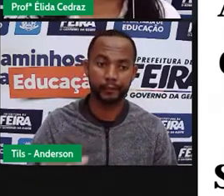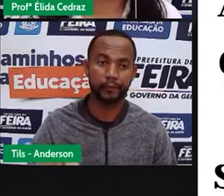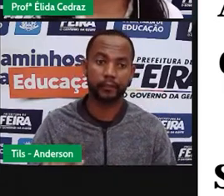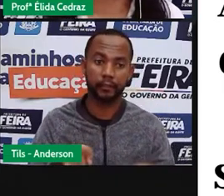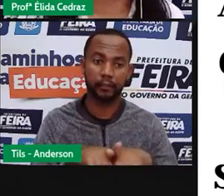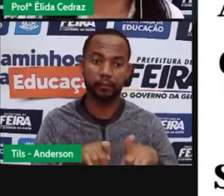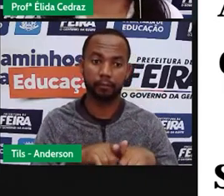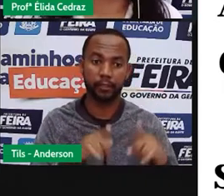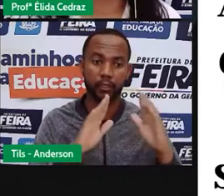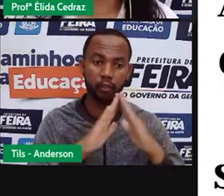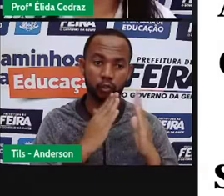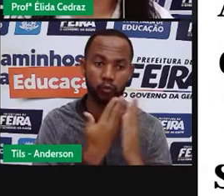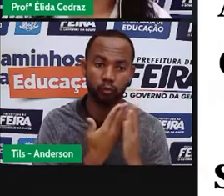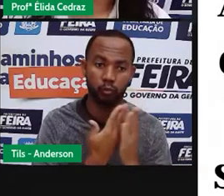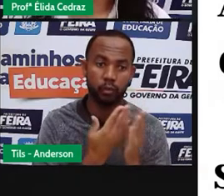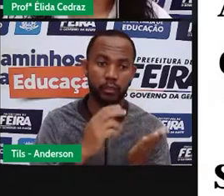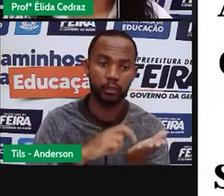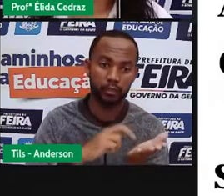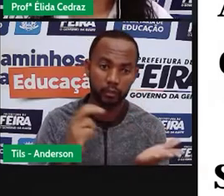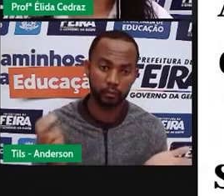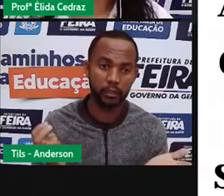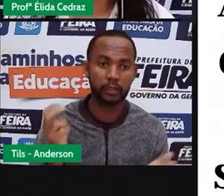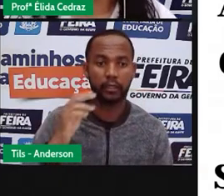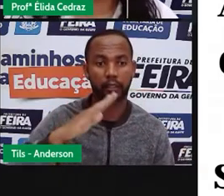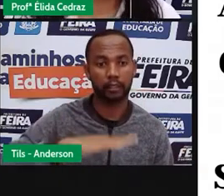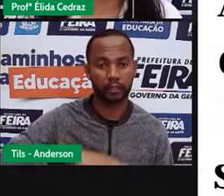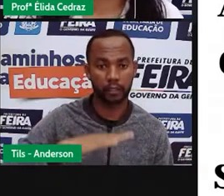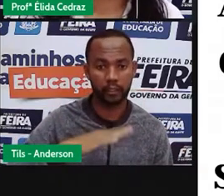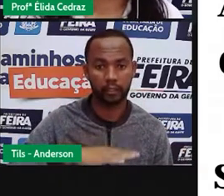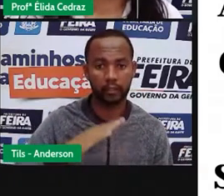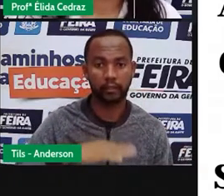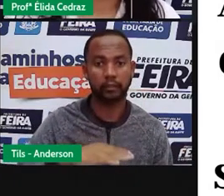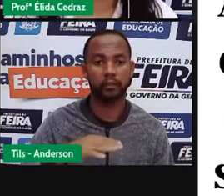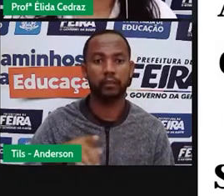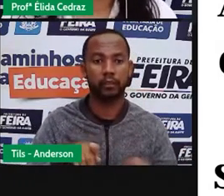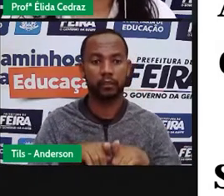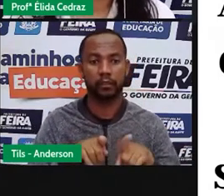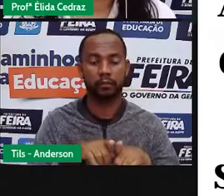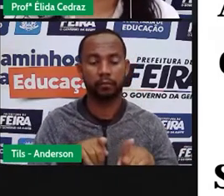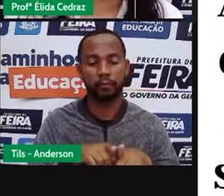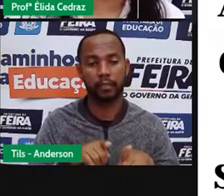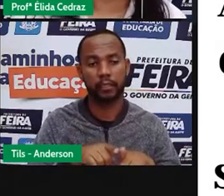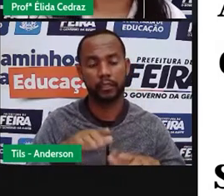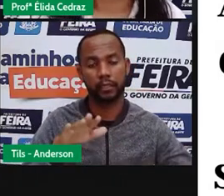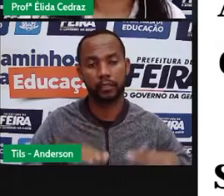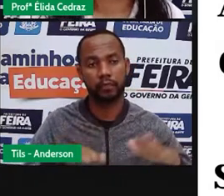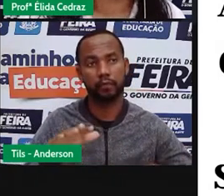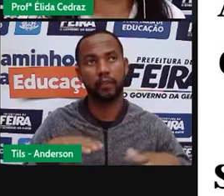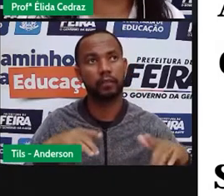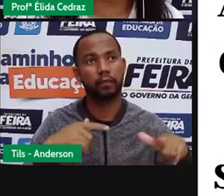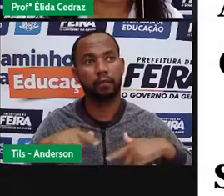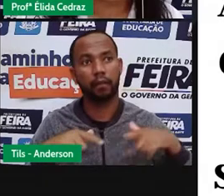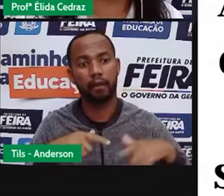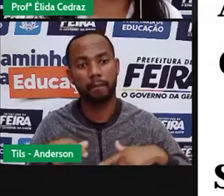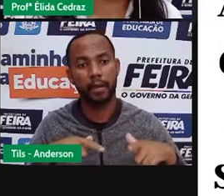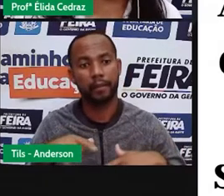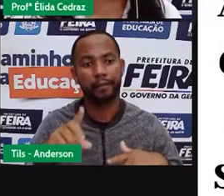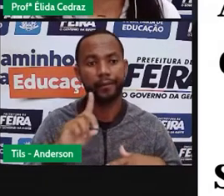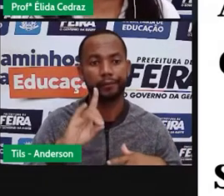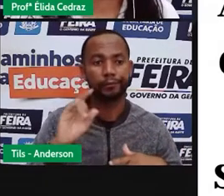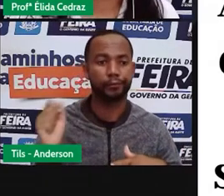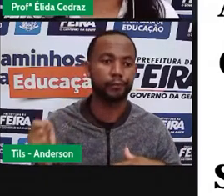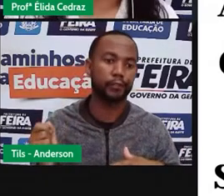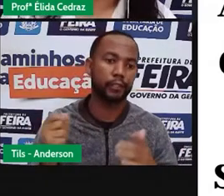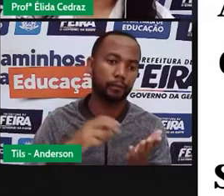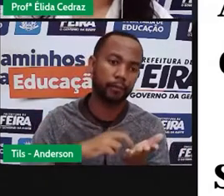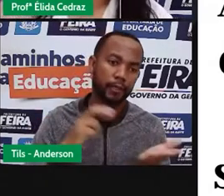estudam pela manhã ou pela tarde. Os adultos, muitos, trabalham o dia todo, manhã